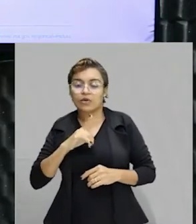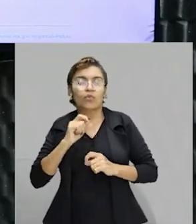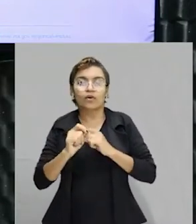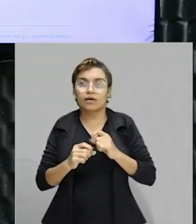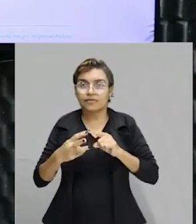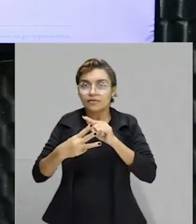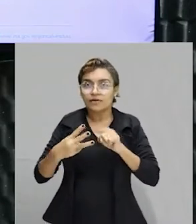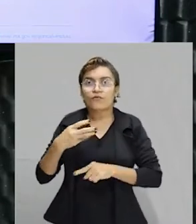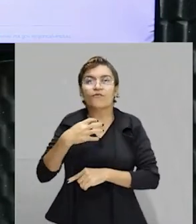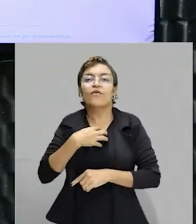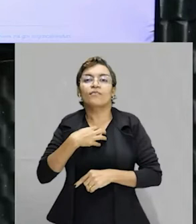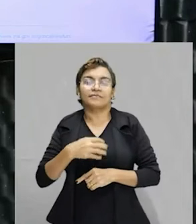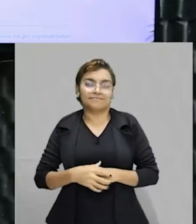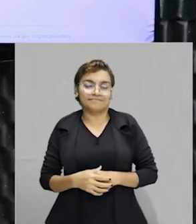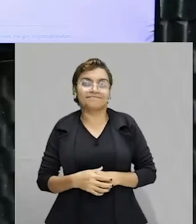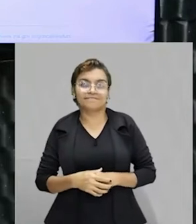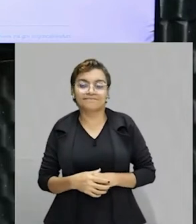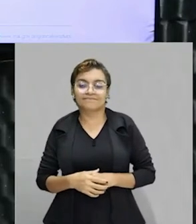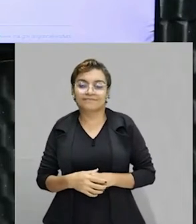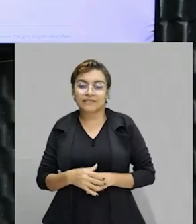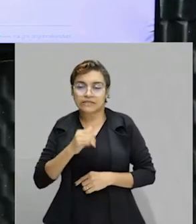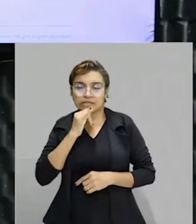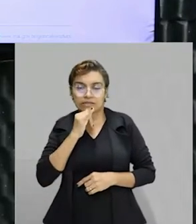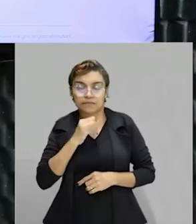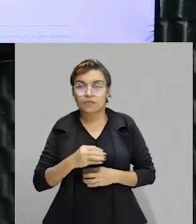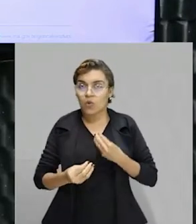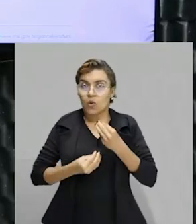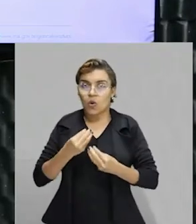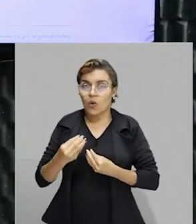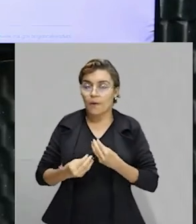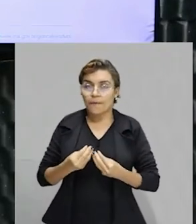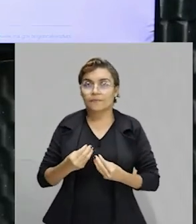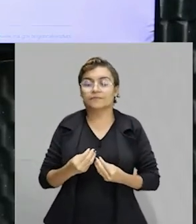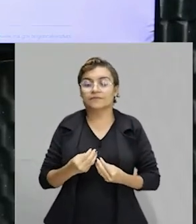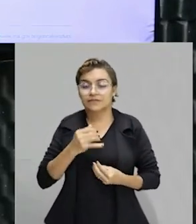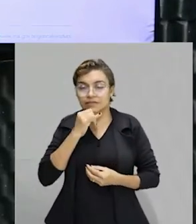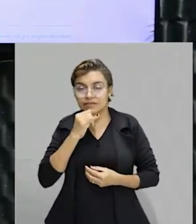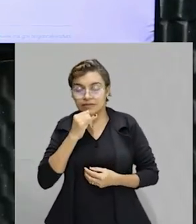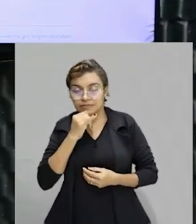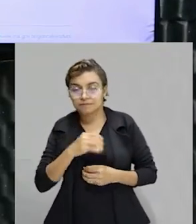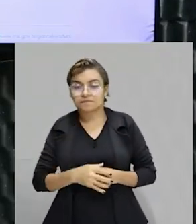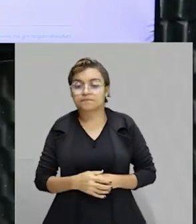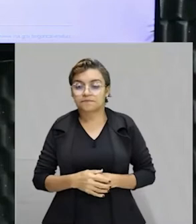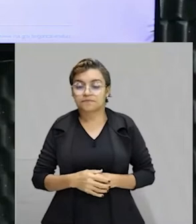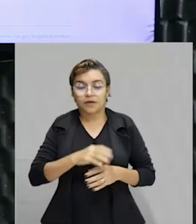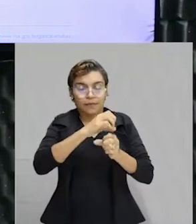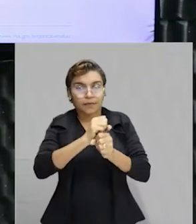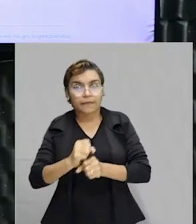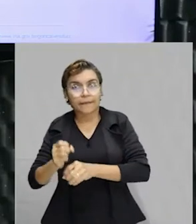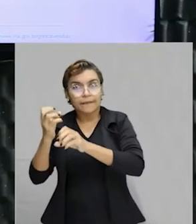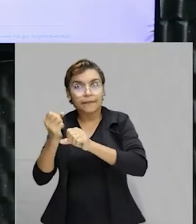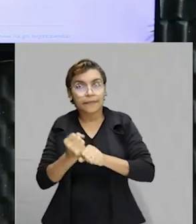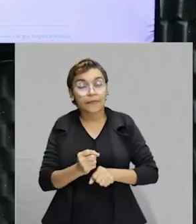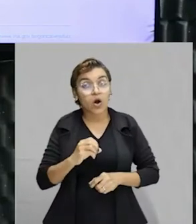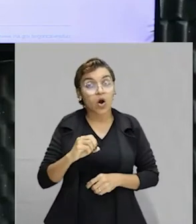tem a leitura como a propriedade se apresenta, produto dos meios igual a produto dos extremos, ou ela